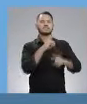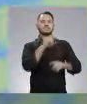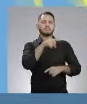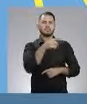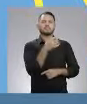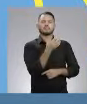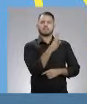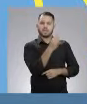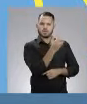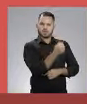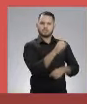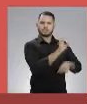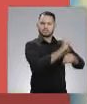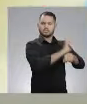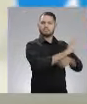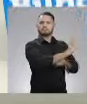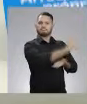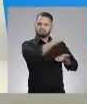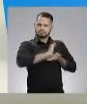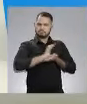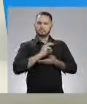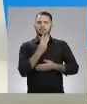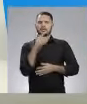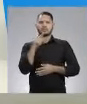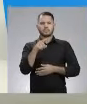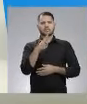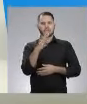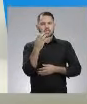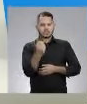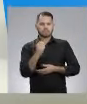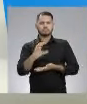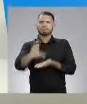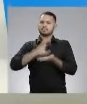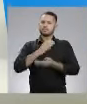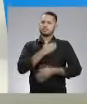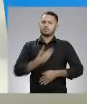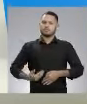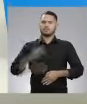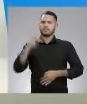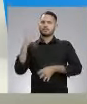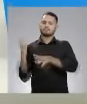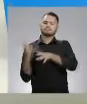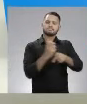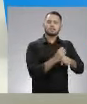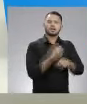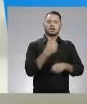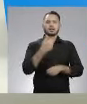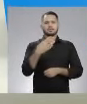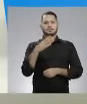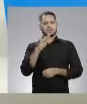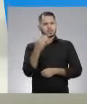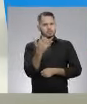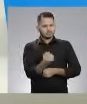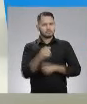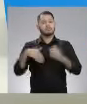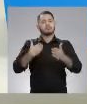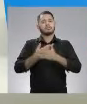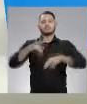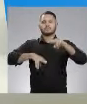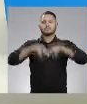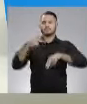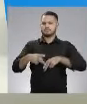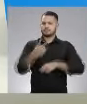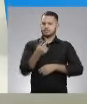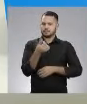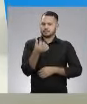veio dinheiro. Manaus recebeu 4,8 bilhões em arrecadação própria, 5,5 bilhões no